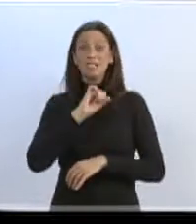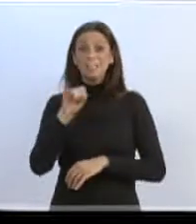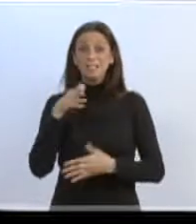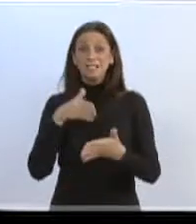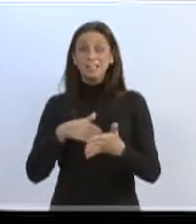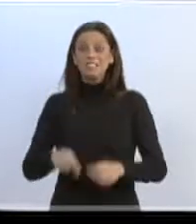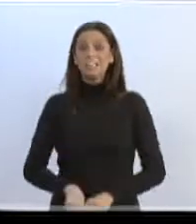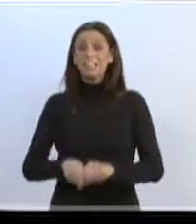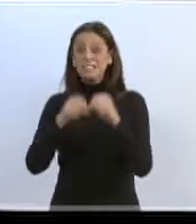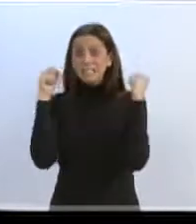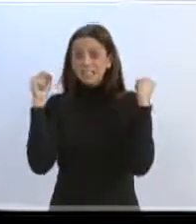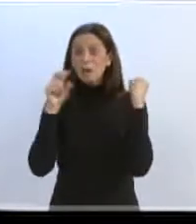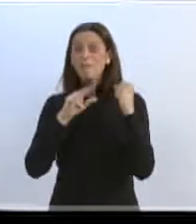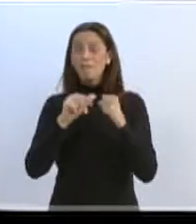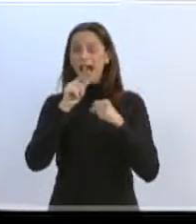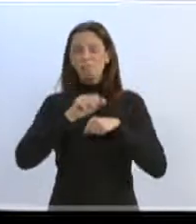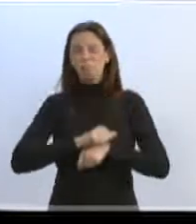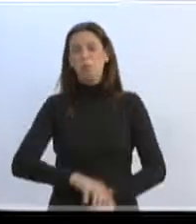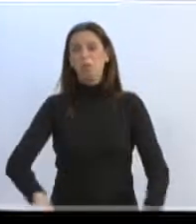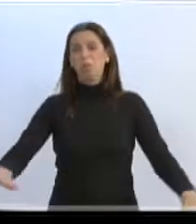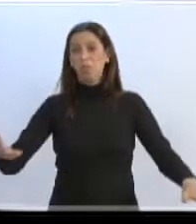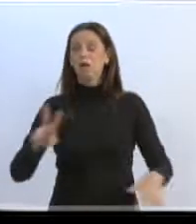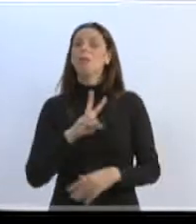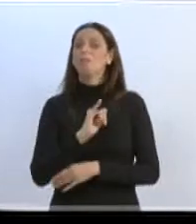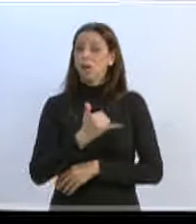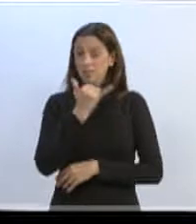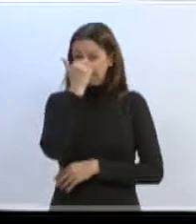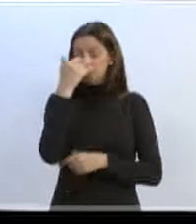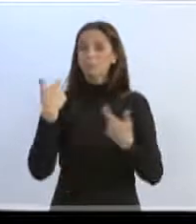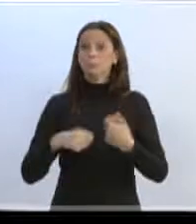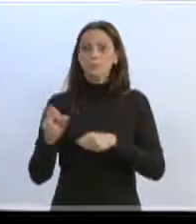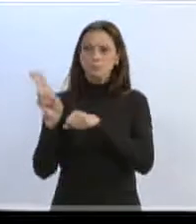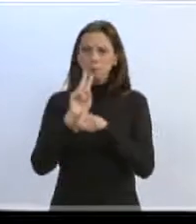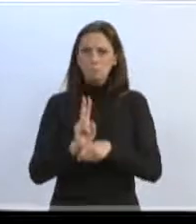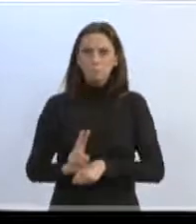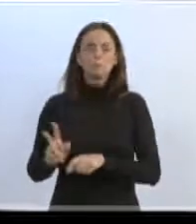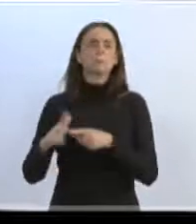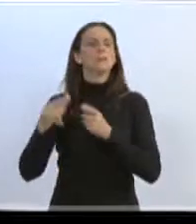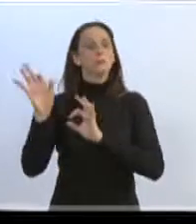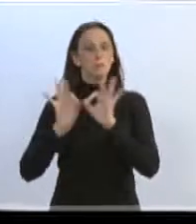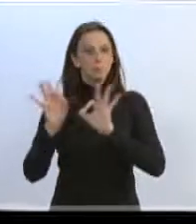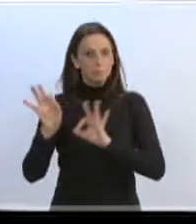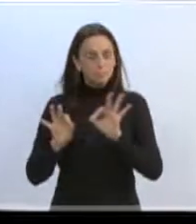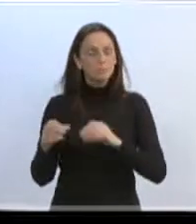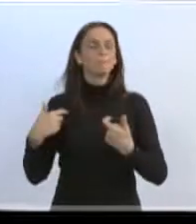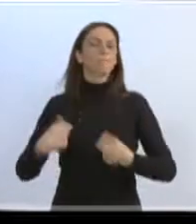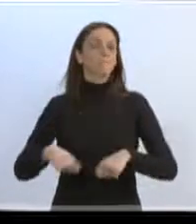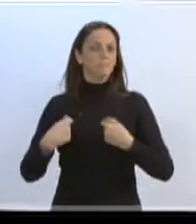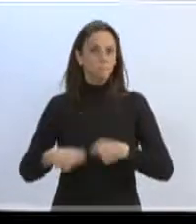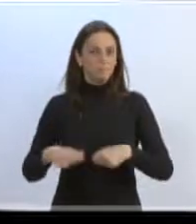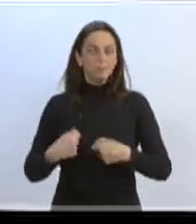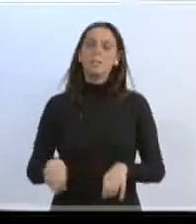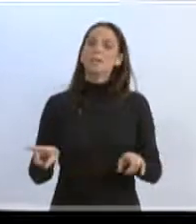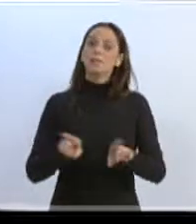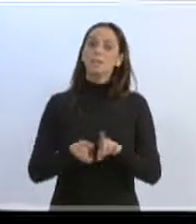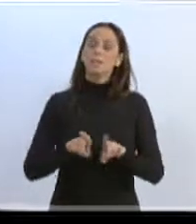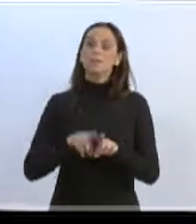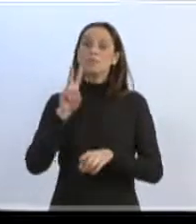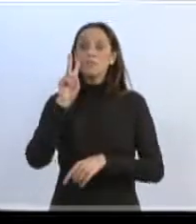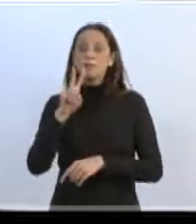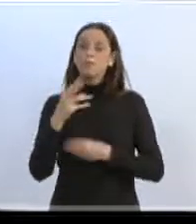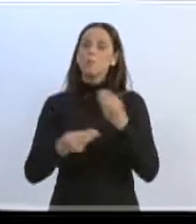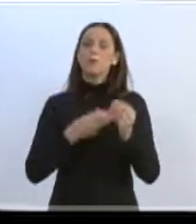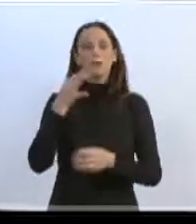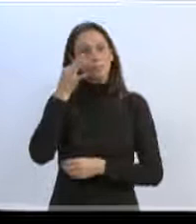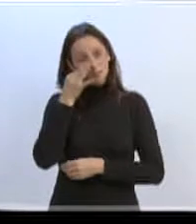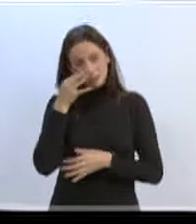óbvio que ela precisa estar permanentemente sendo vistoriada, periciada e monitorada. Podemos ver a realidade que não conhecíamos com relação aos índios